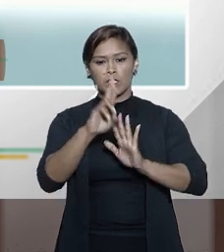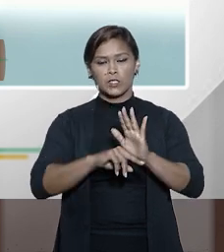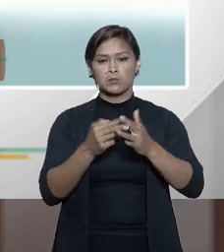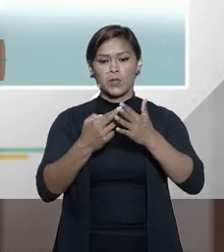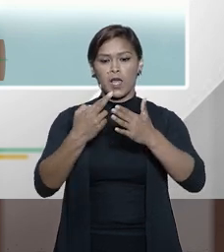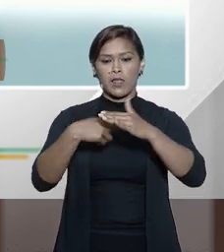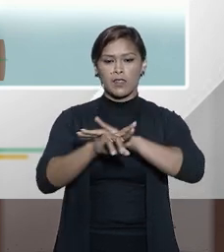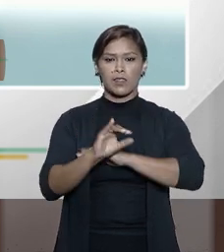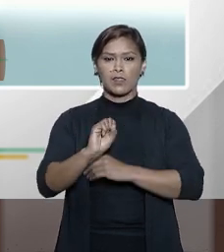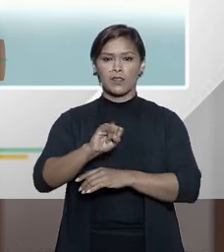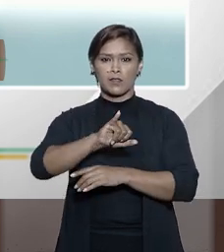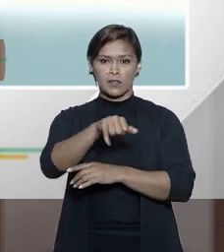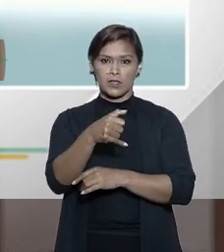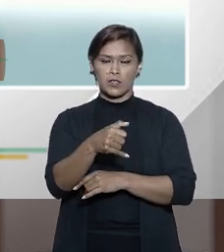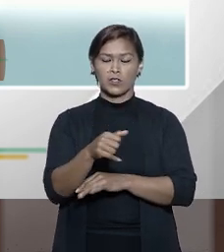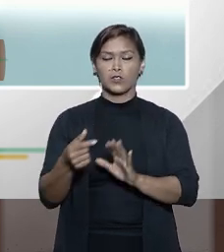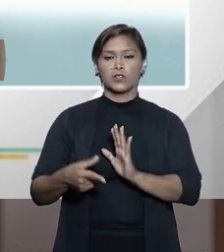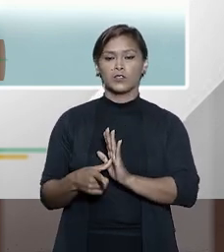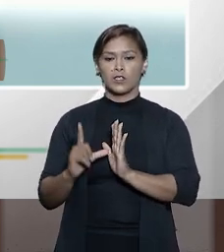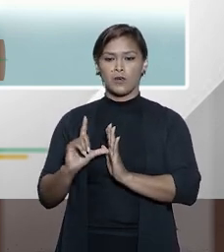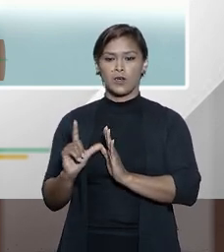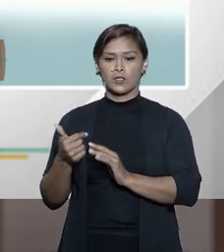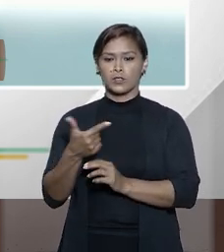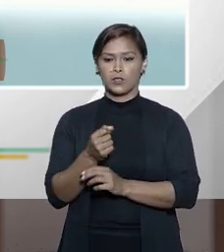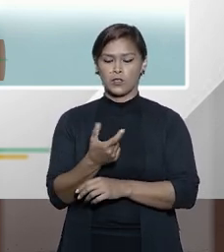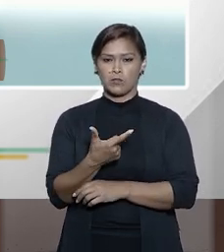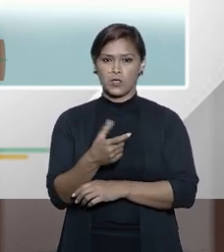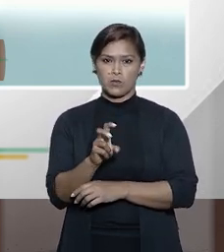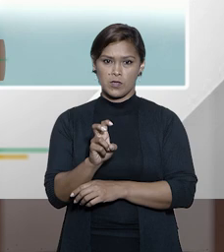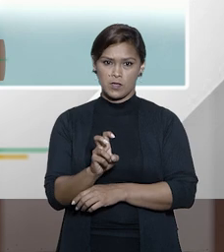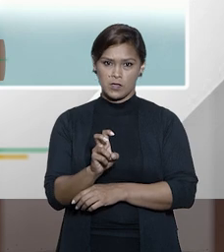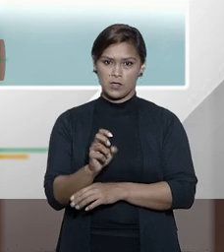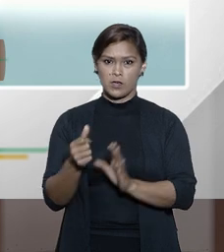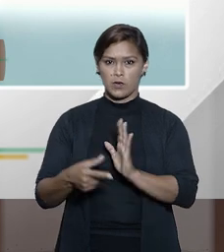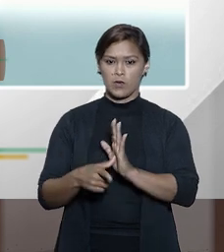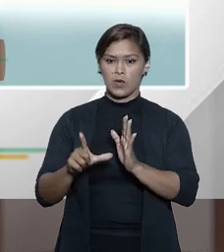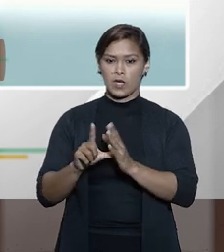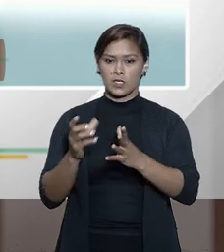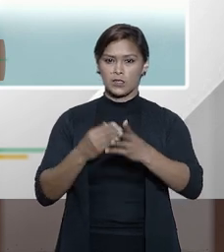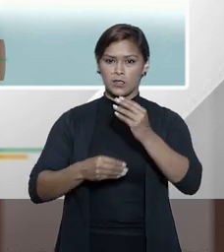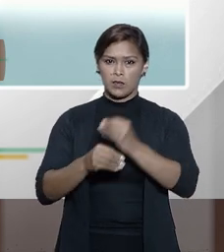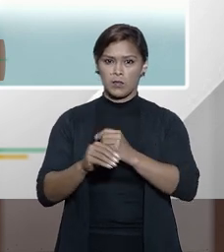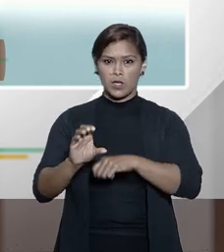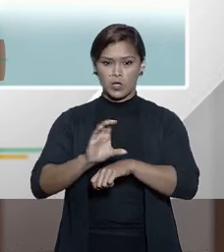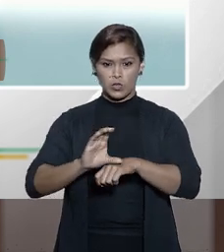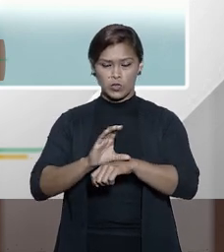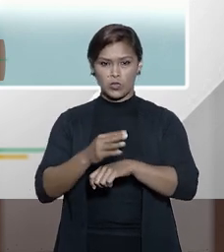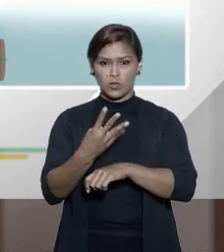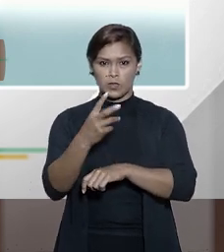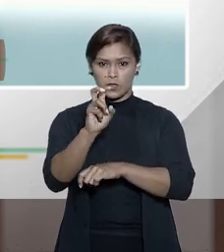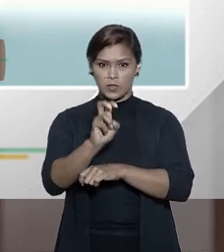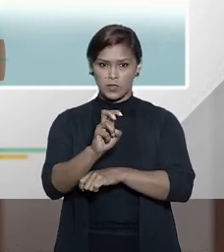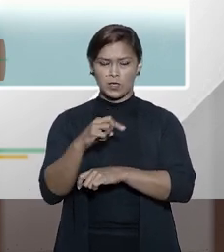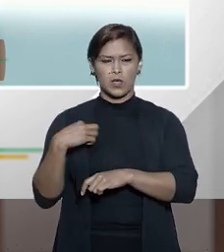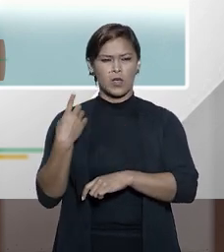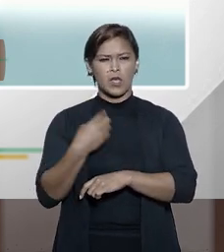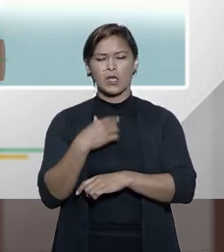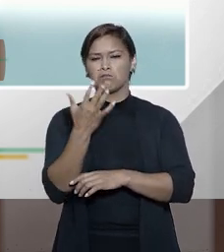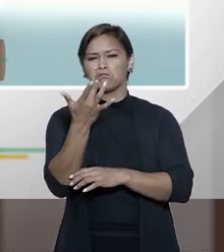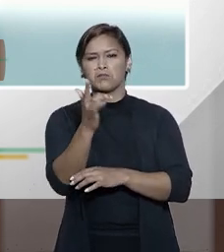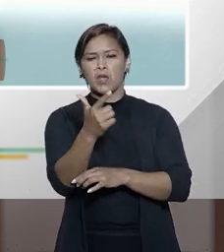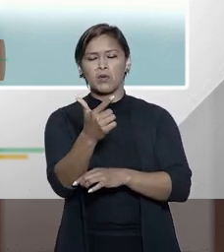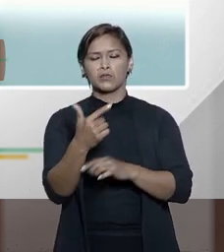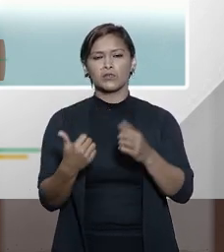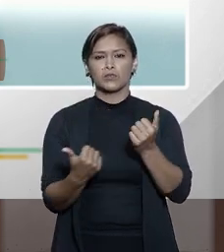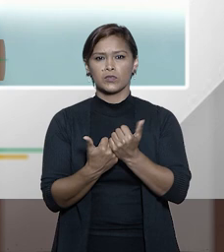interno do STJ. Então, antes de 2005, antes da Emenda Constitucional 45, a gente sequer